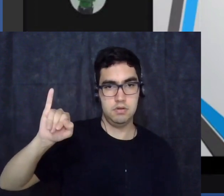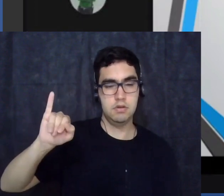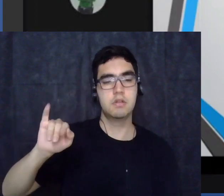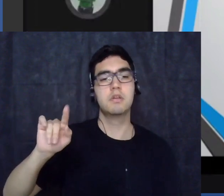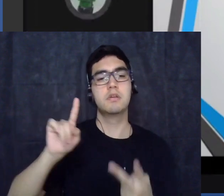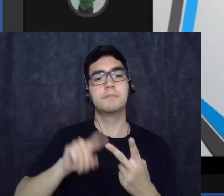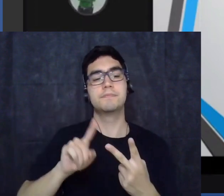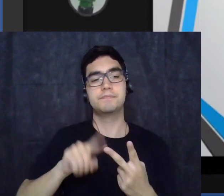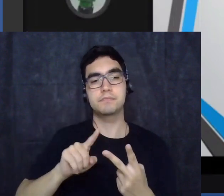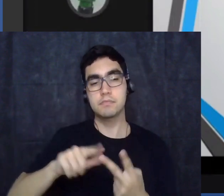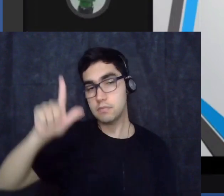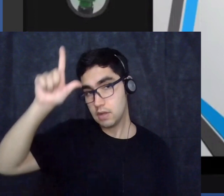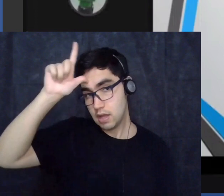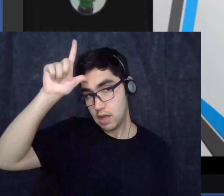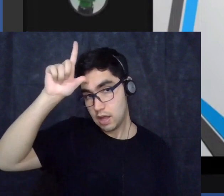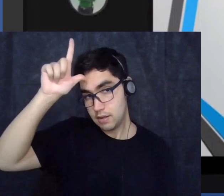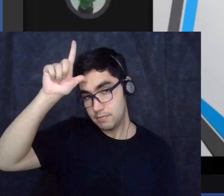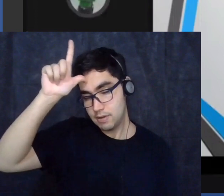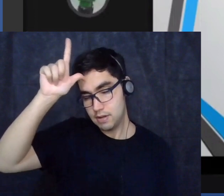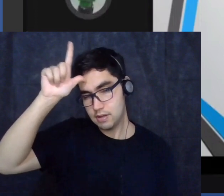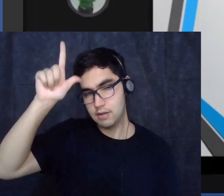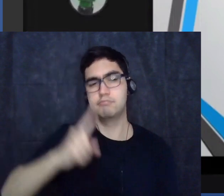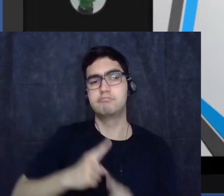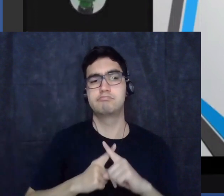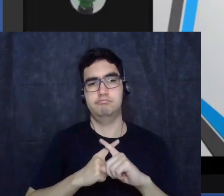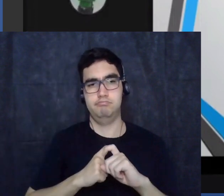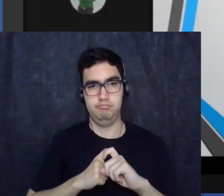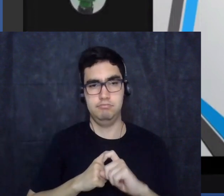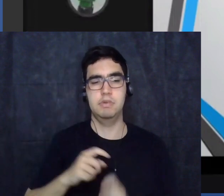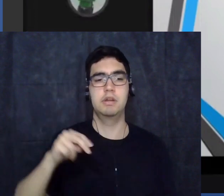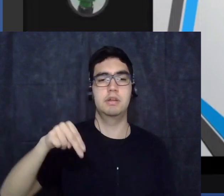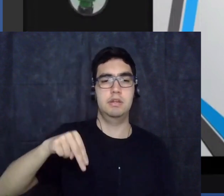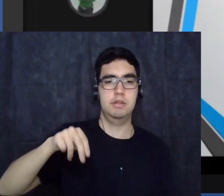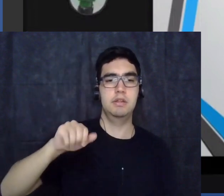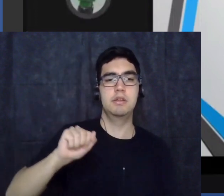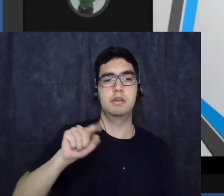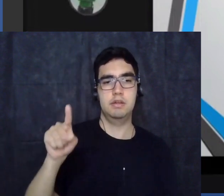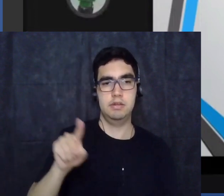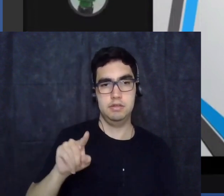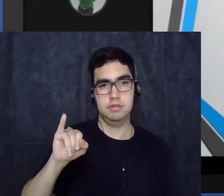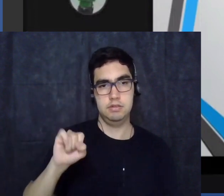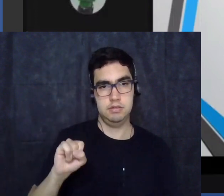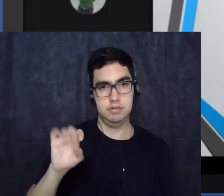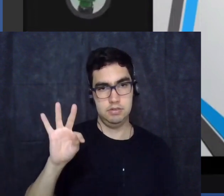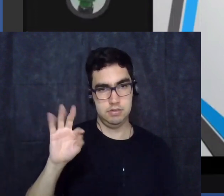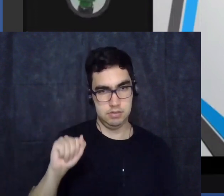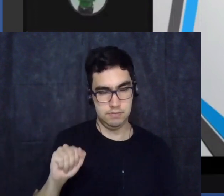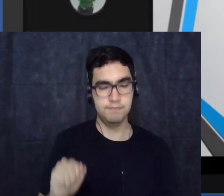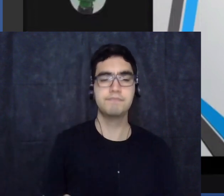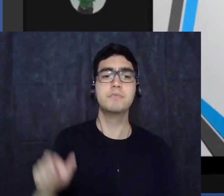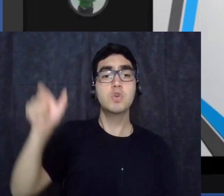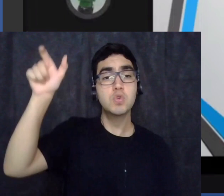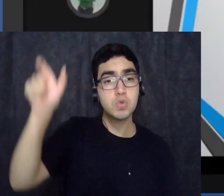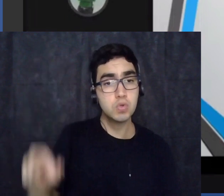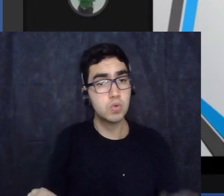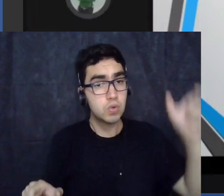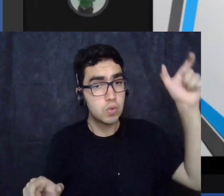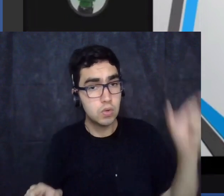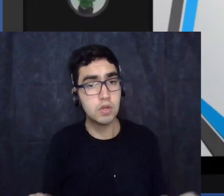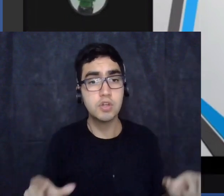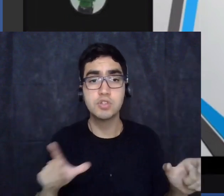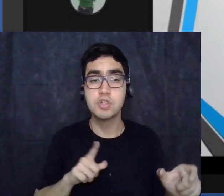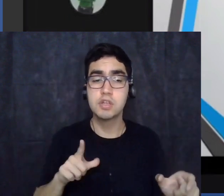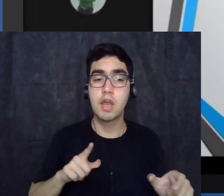ambas apregoavam a ditadura em um líder carismático como a melhor